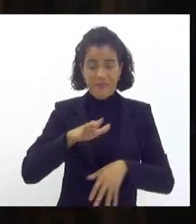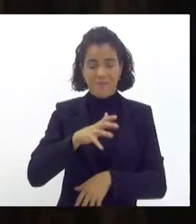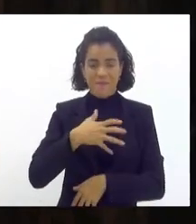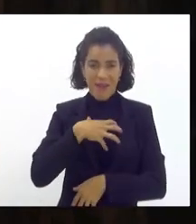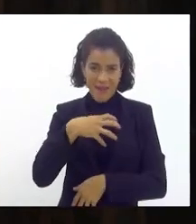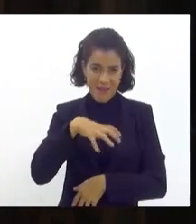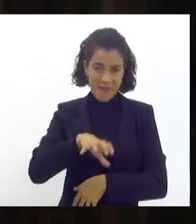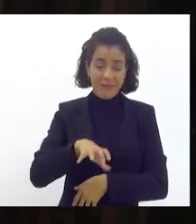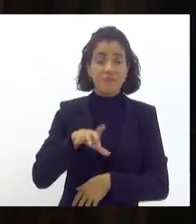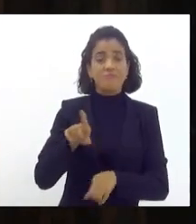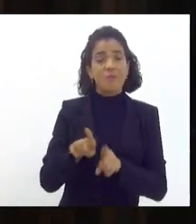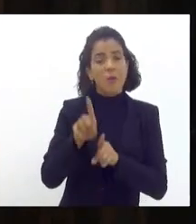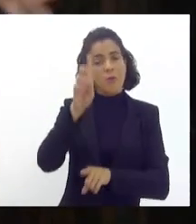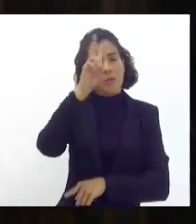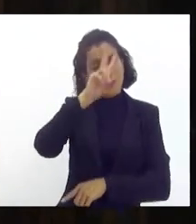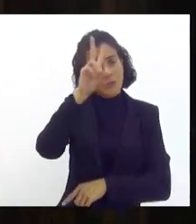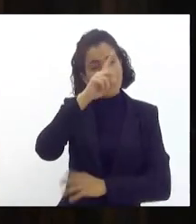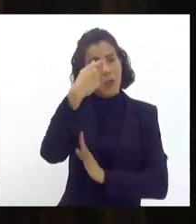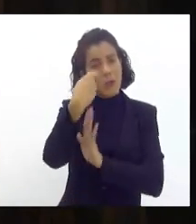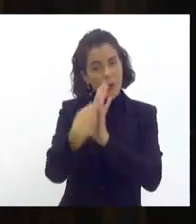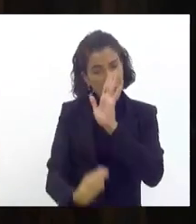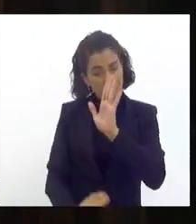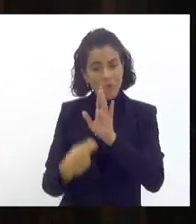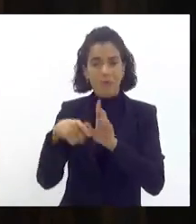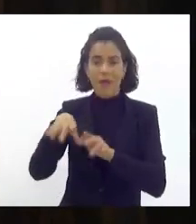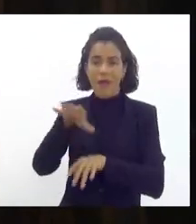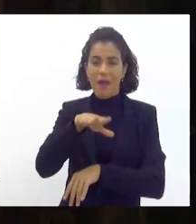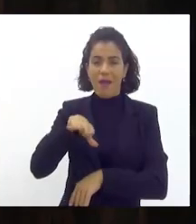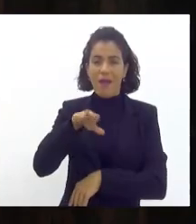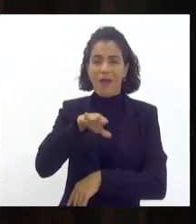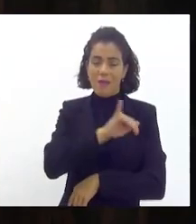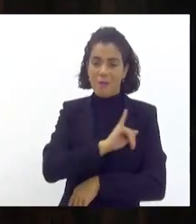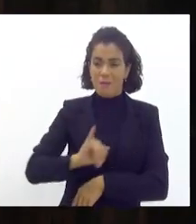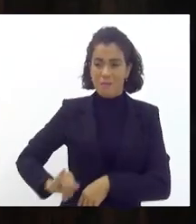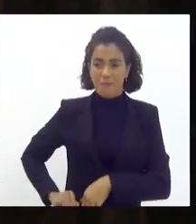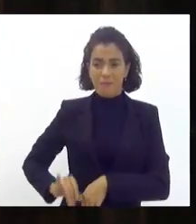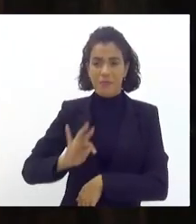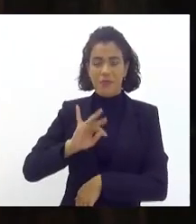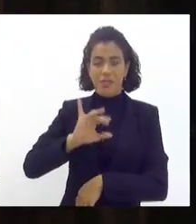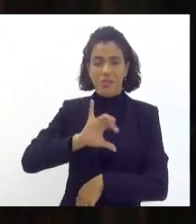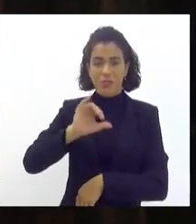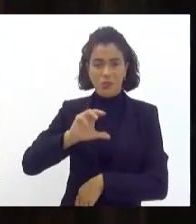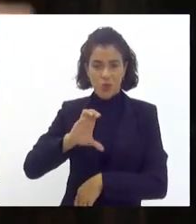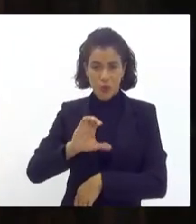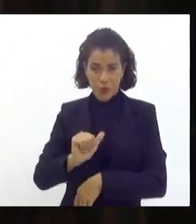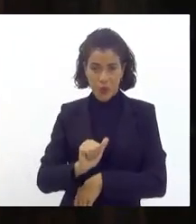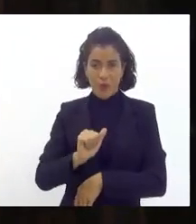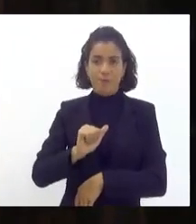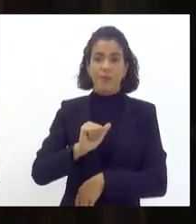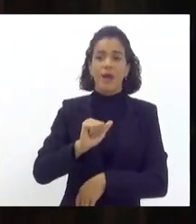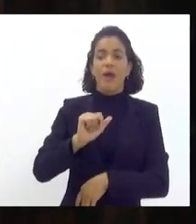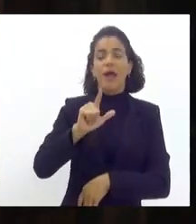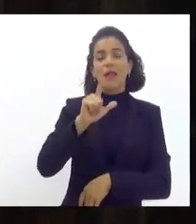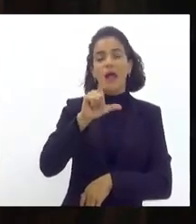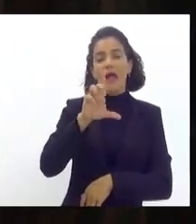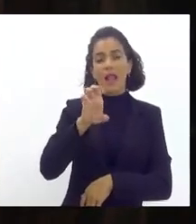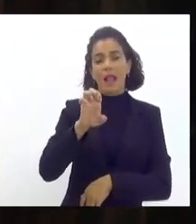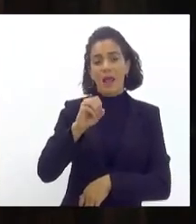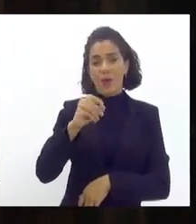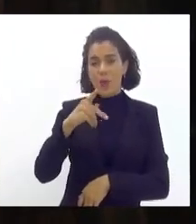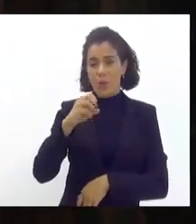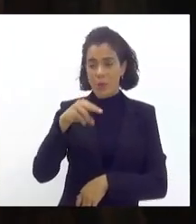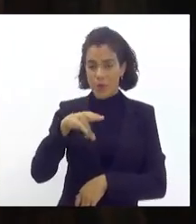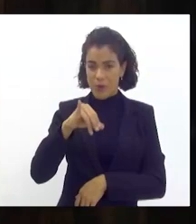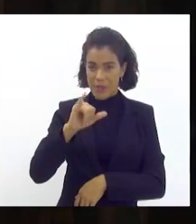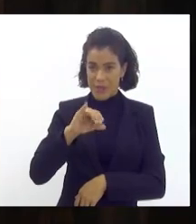história de compositor na Estácio, no Império da Tijuca, o querido Tê está aqui presente, na Imperatriz Leopoldinense, no Império Serrano, então,